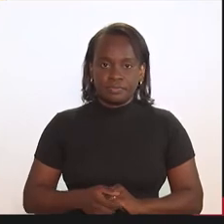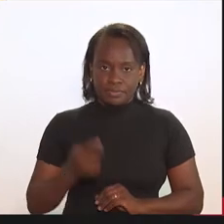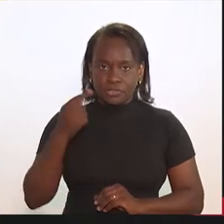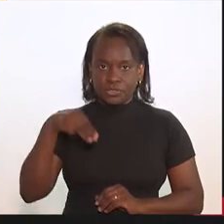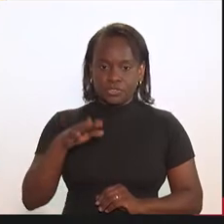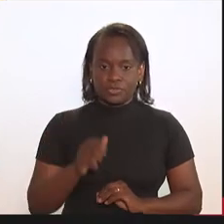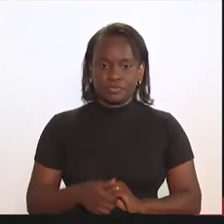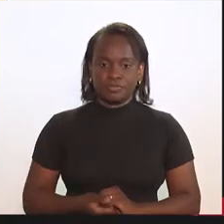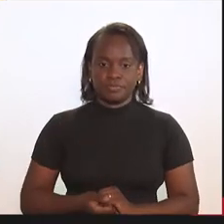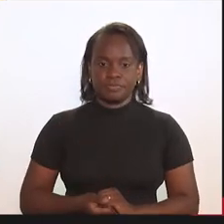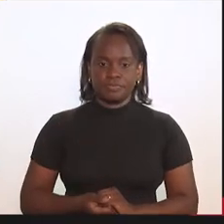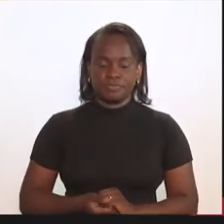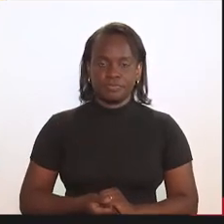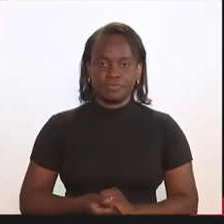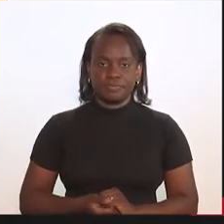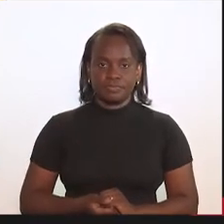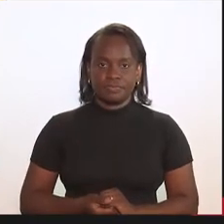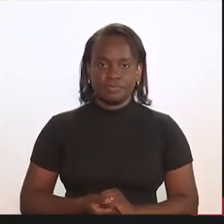Só um minutinho.